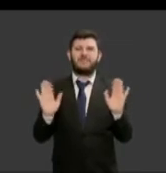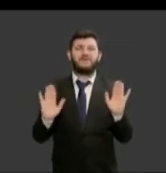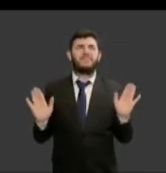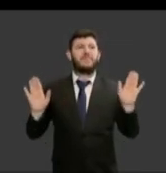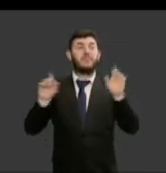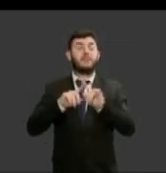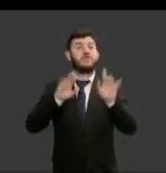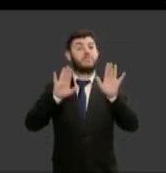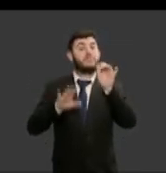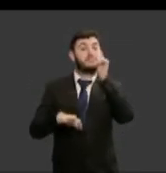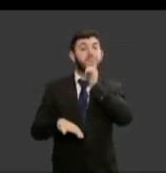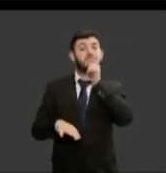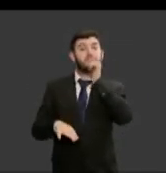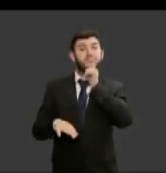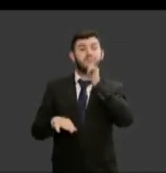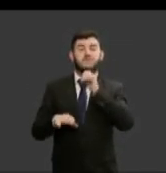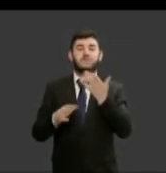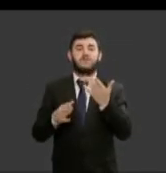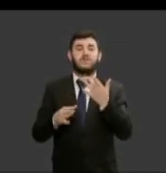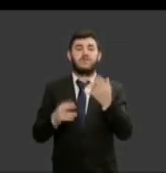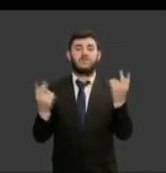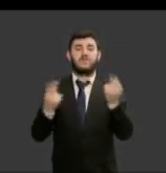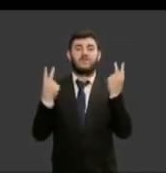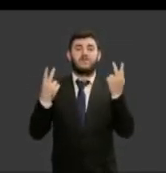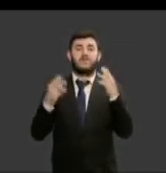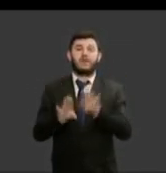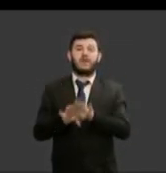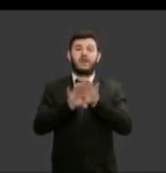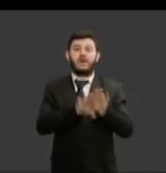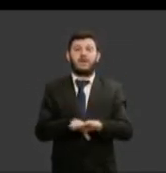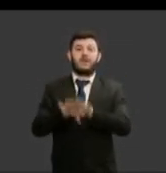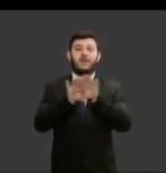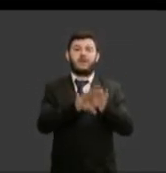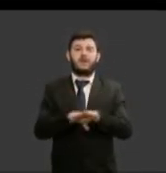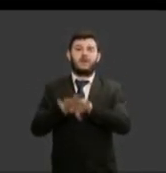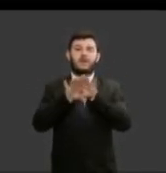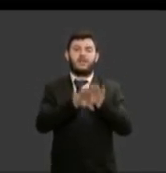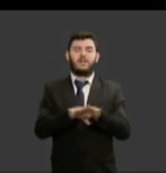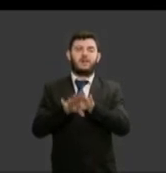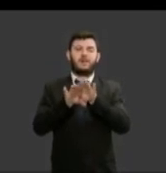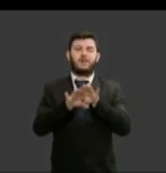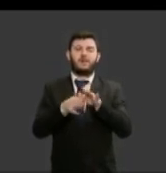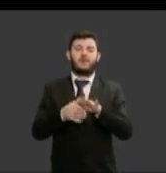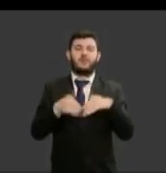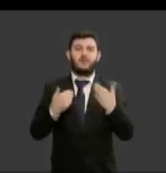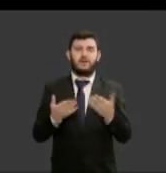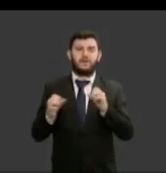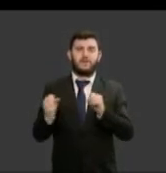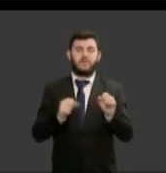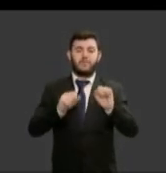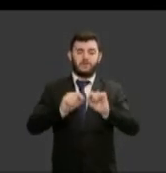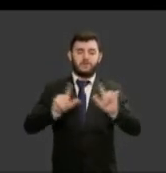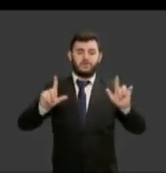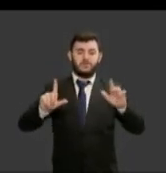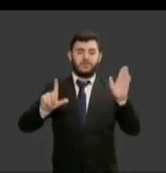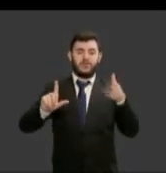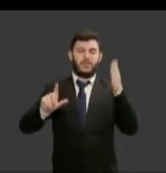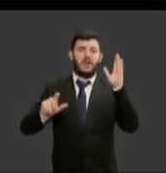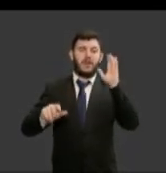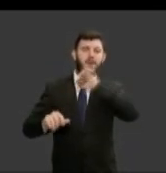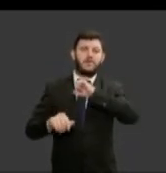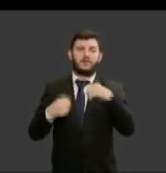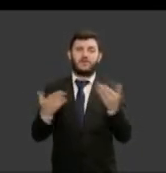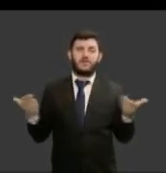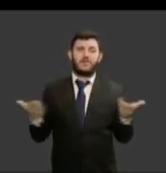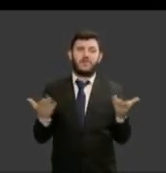mulher igualdade e valorização eu eu apresentei pode passar um pouquinho mais rápido um breve